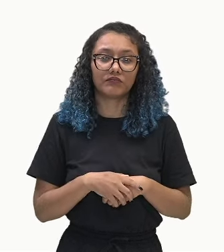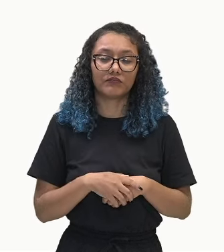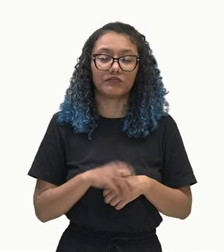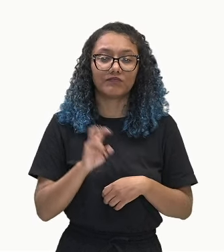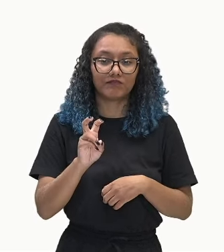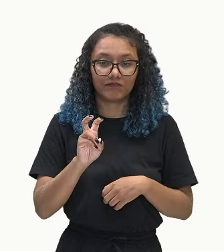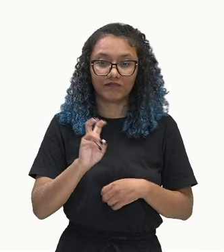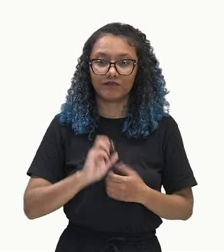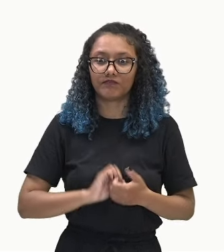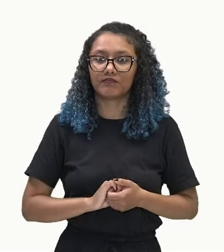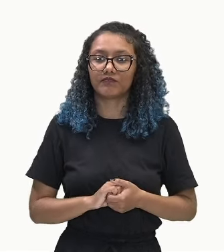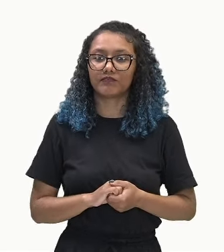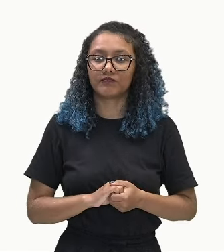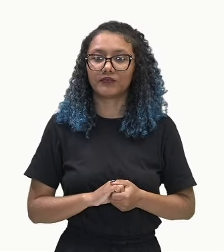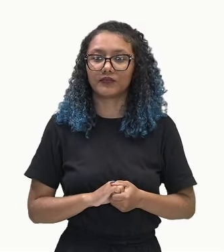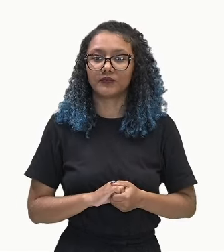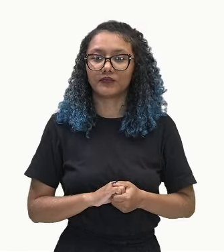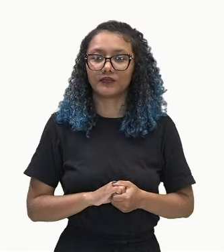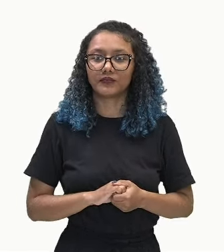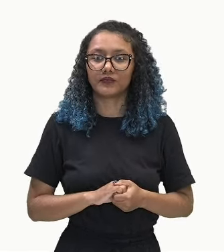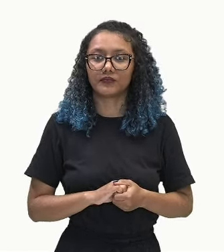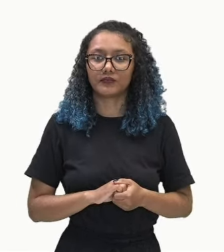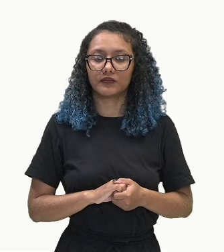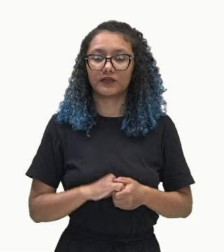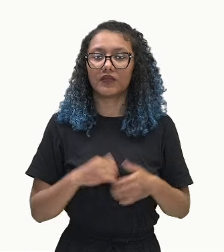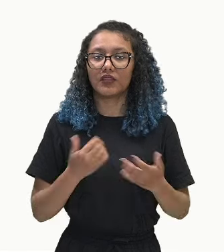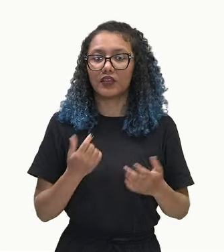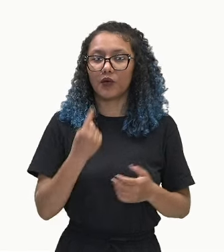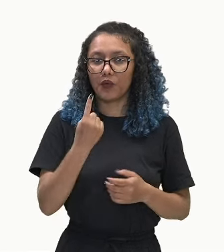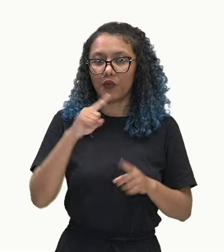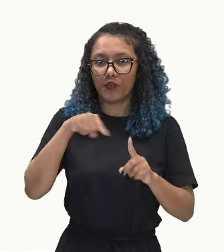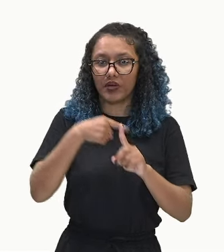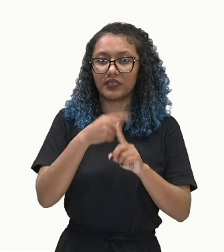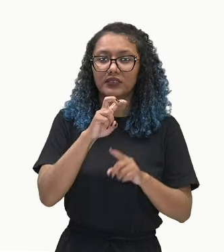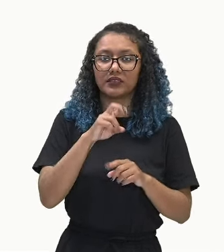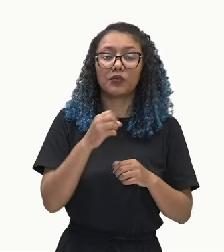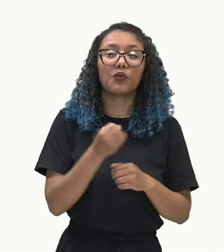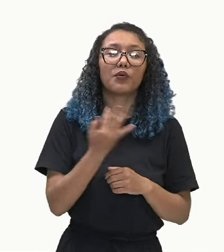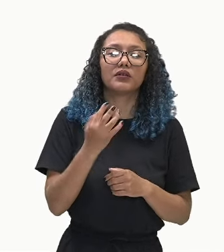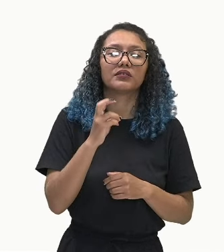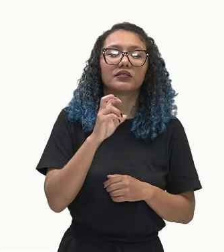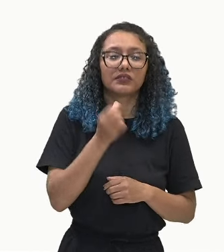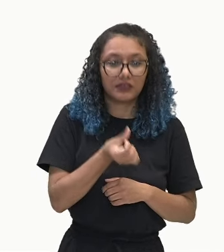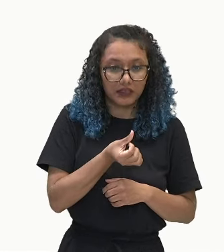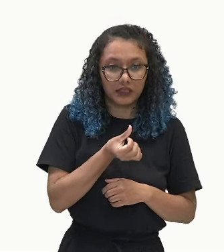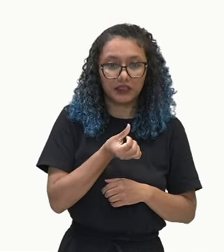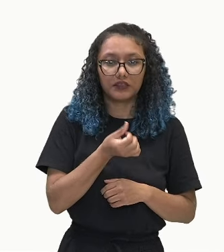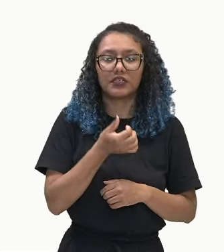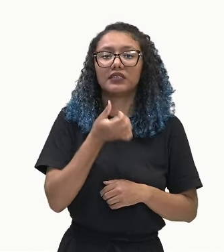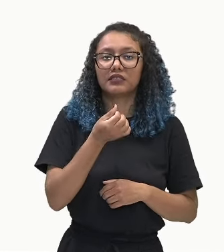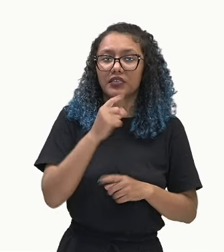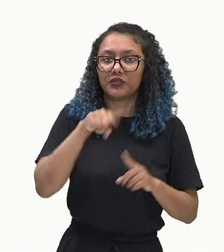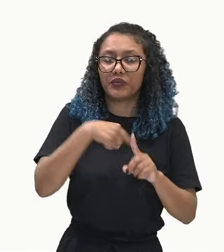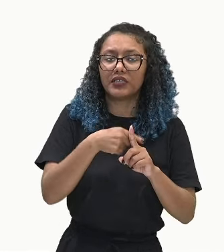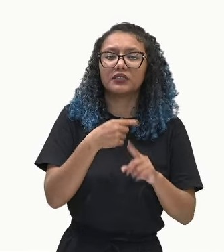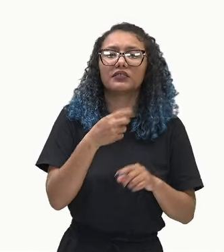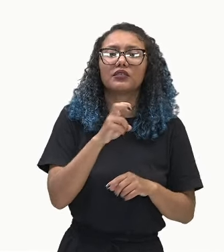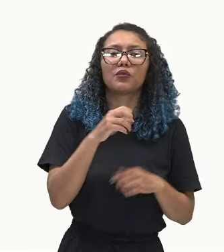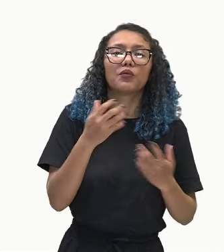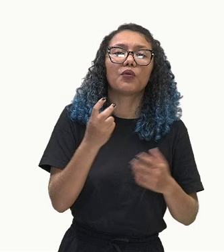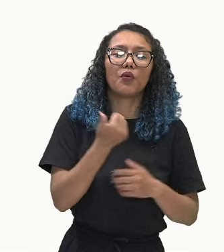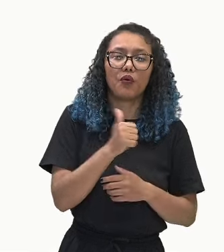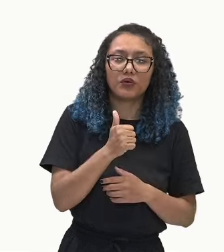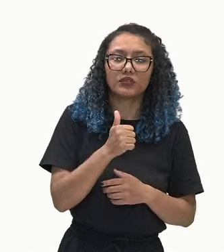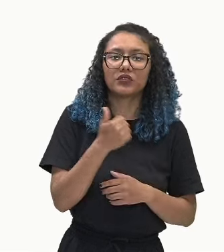é igual a 5. Então, 1 mais 5, 6. 6 mais 5, 11. 11 mais